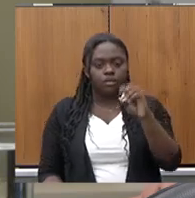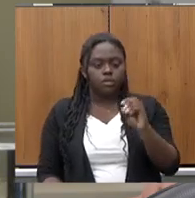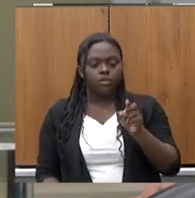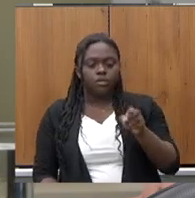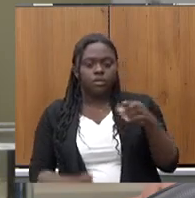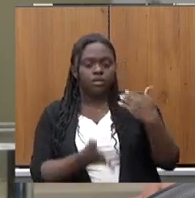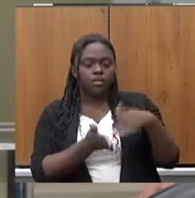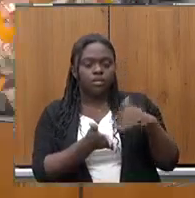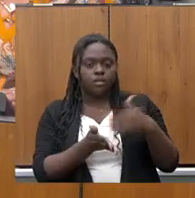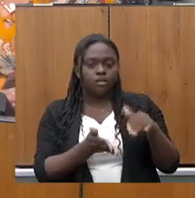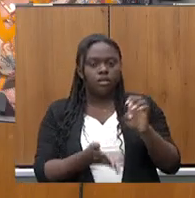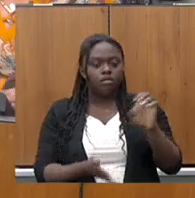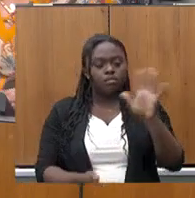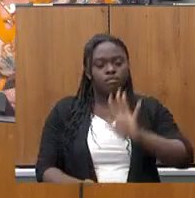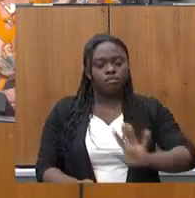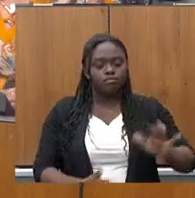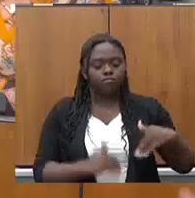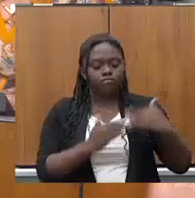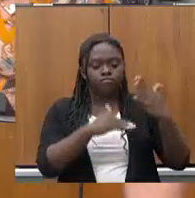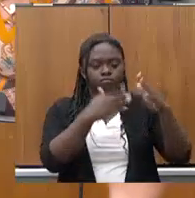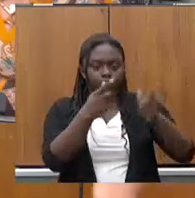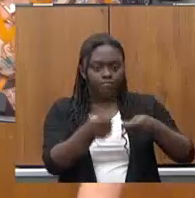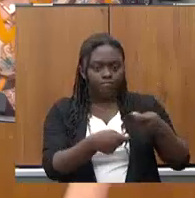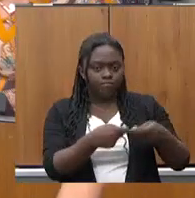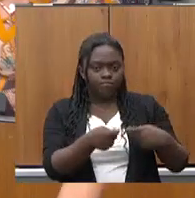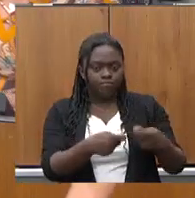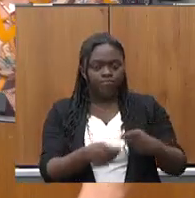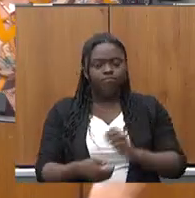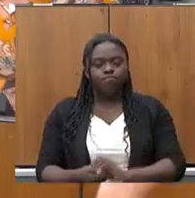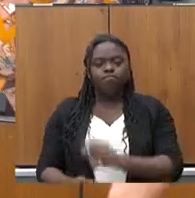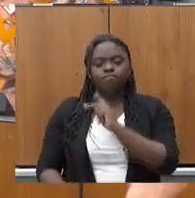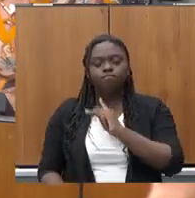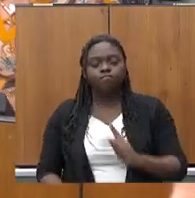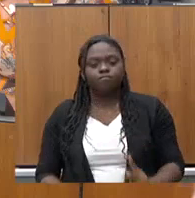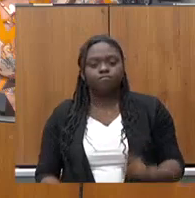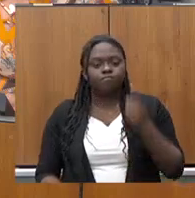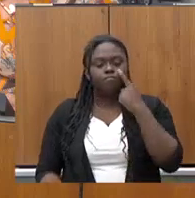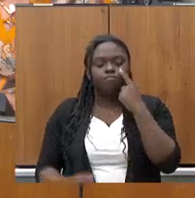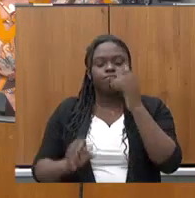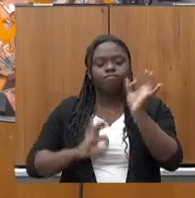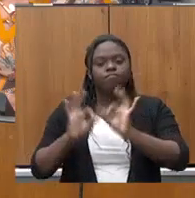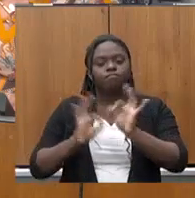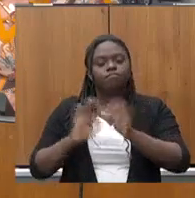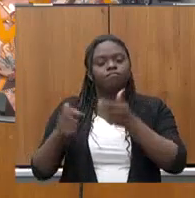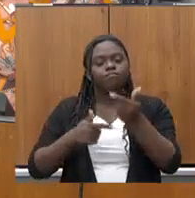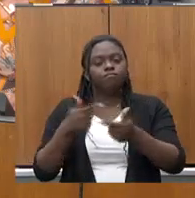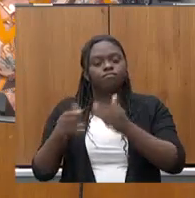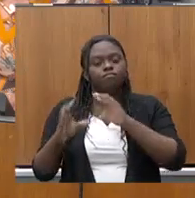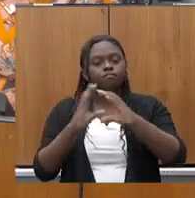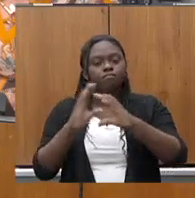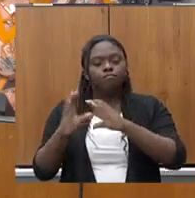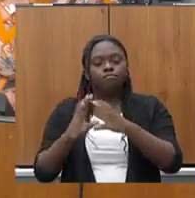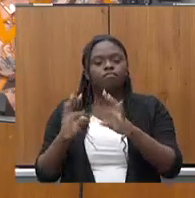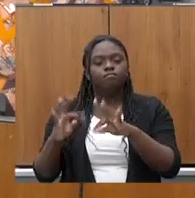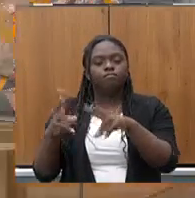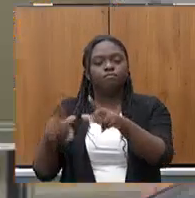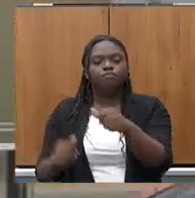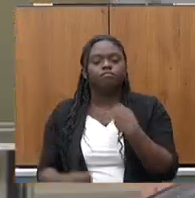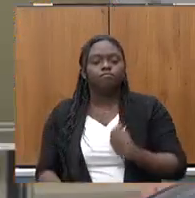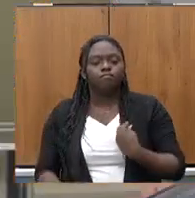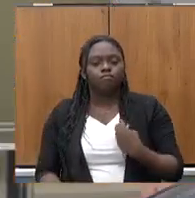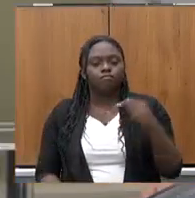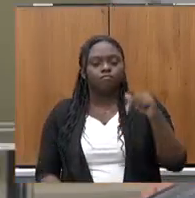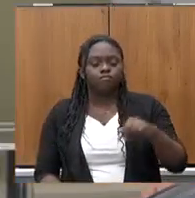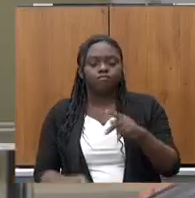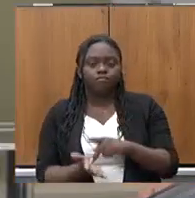Desenvolvimento Econômico. A presidência, tendo em vista a organização dos trabalhos, comunica aos parlamentares, no caso, a